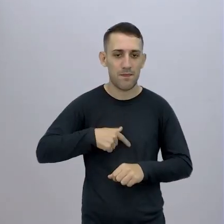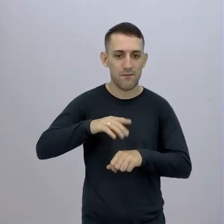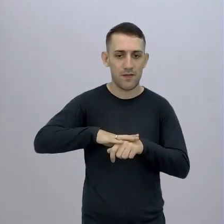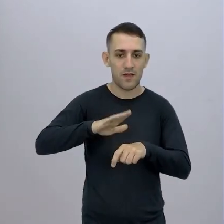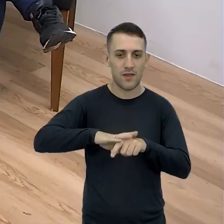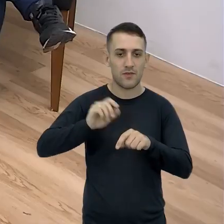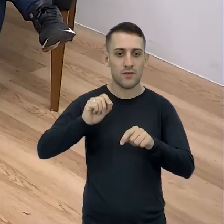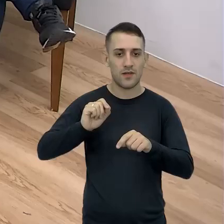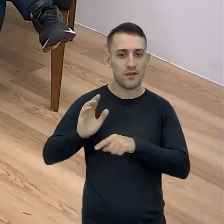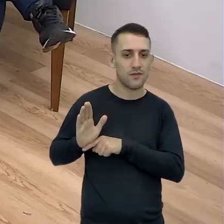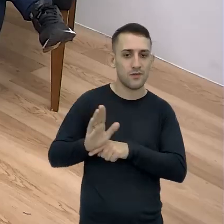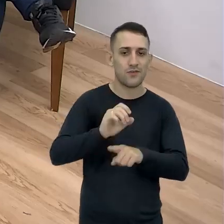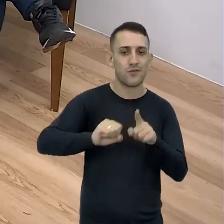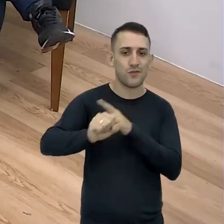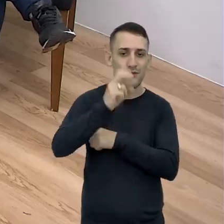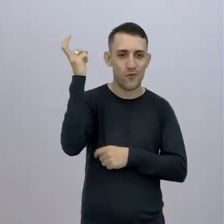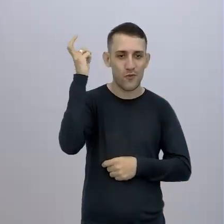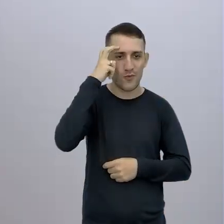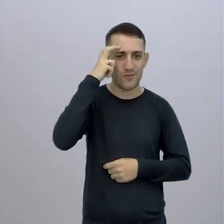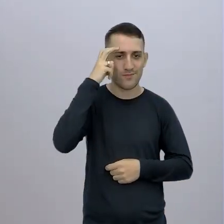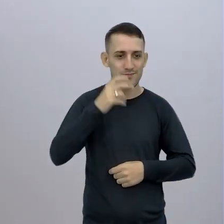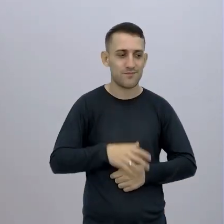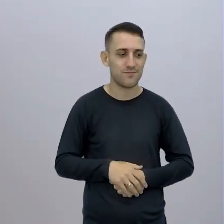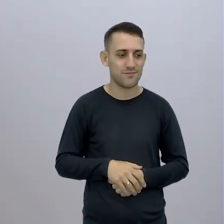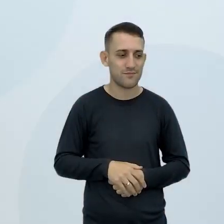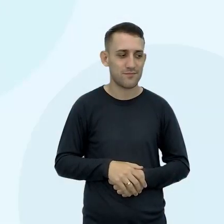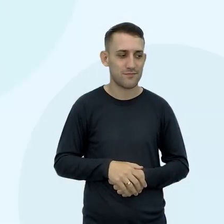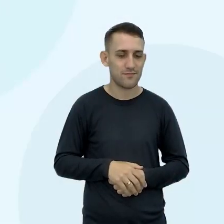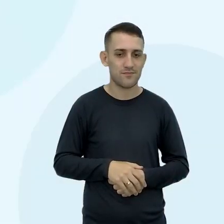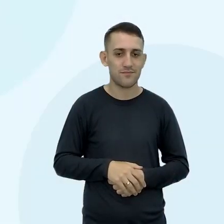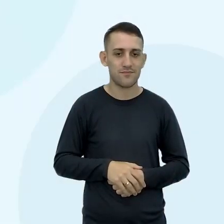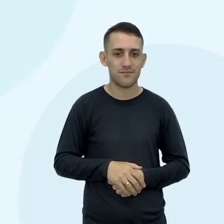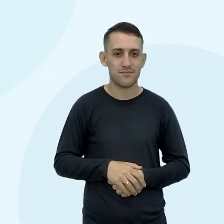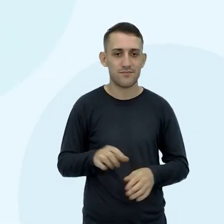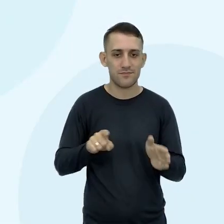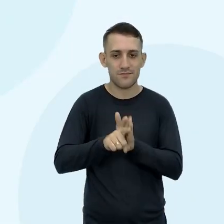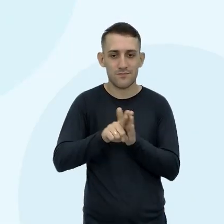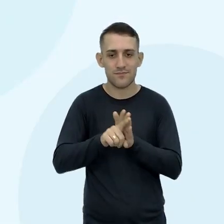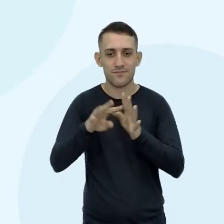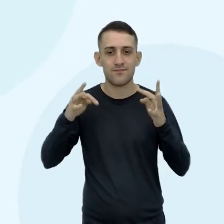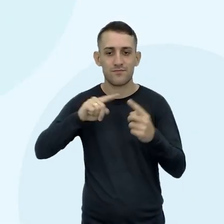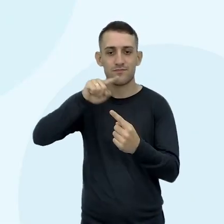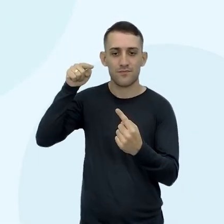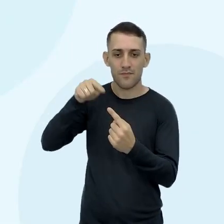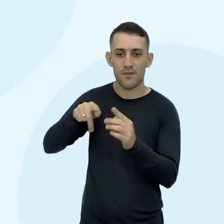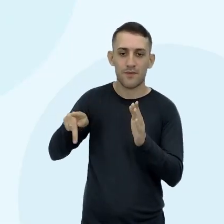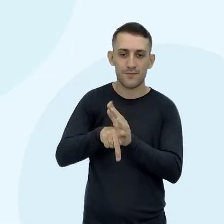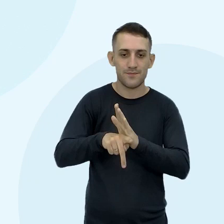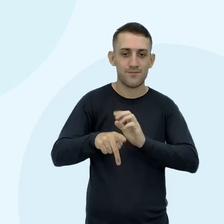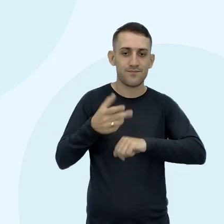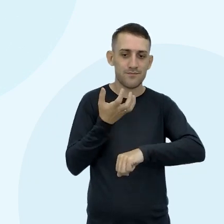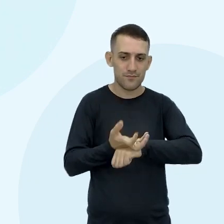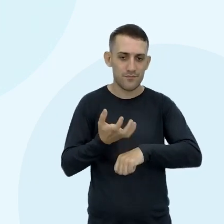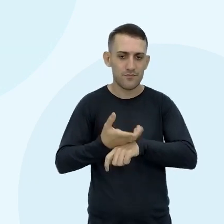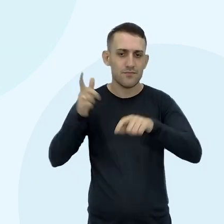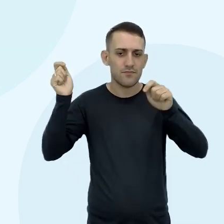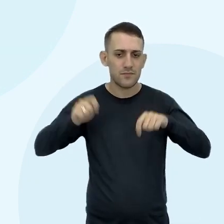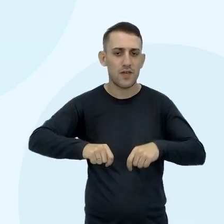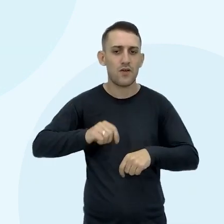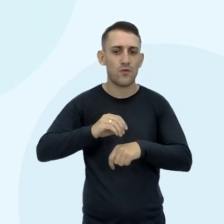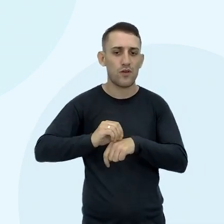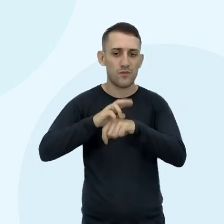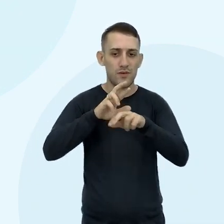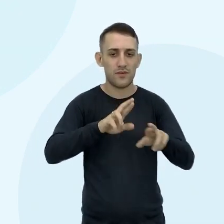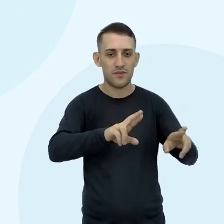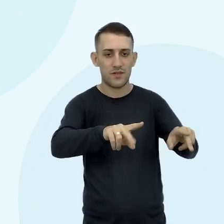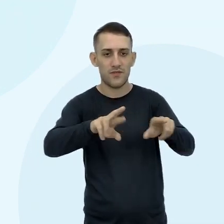intervenção cultural Isso Olha lá Vida ao Extremo Explorar Qual que é o objetivo desse componente? Explorar de forma ativa Conhecimento de